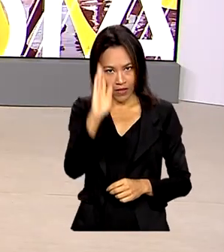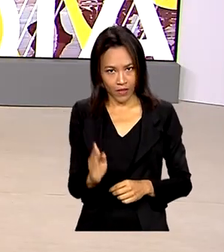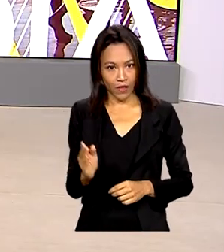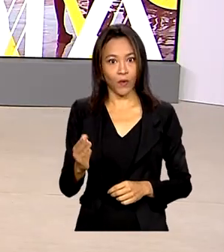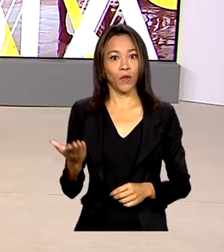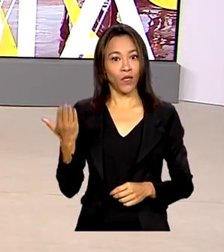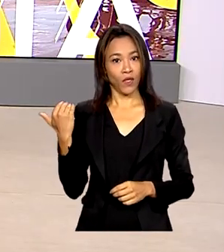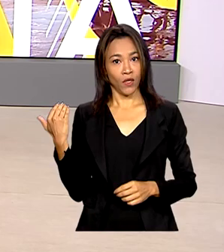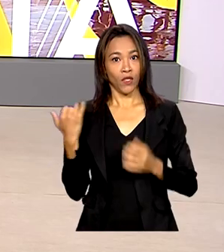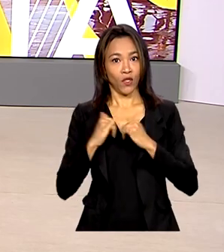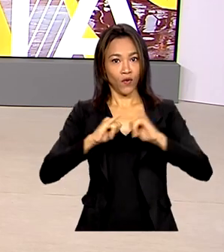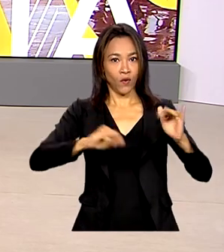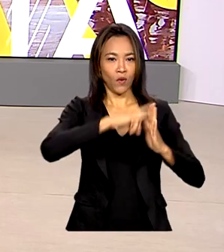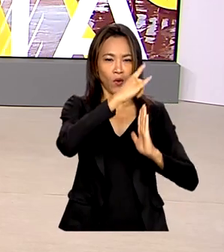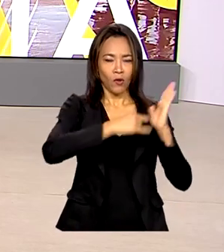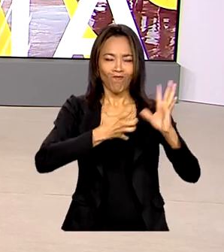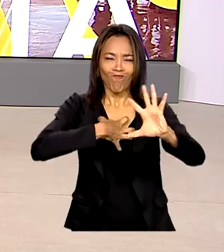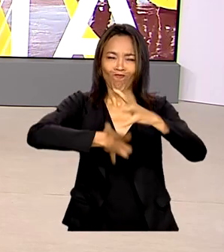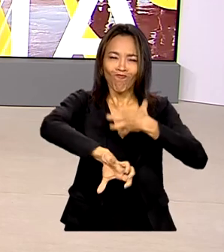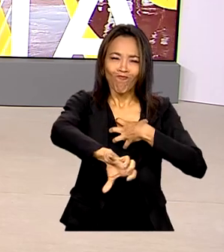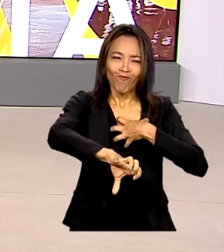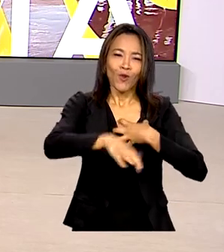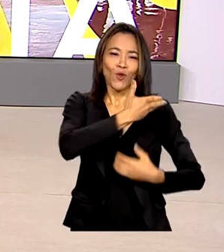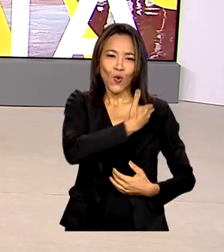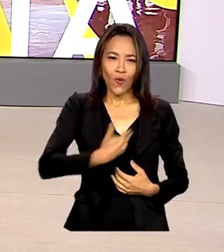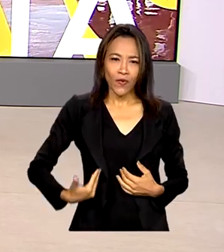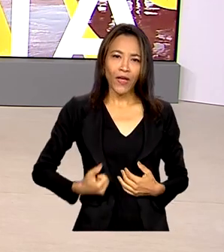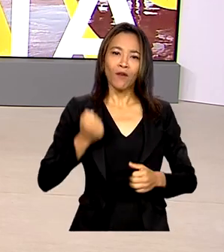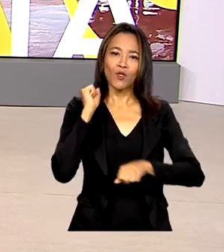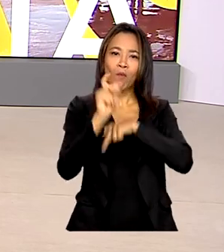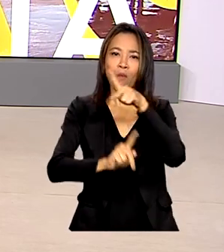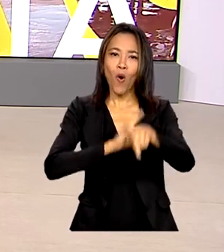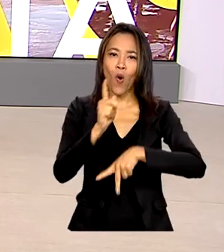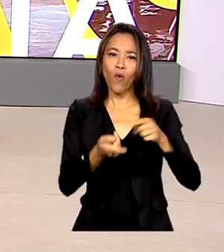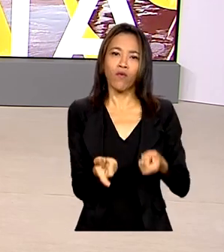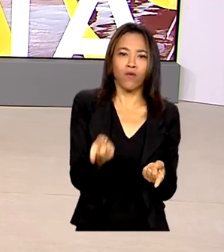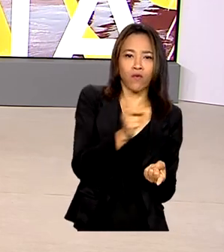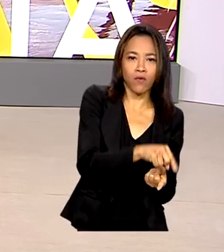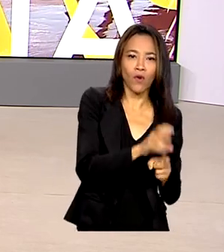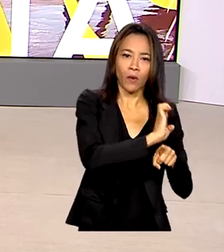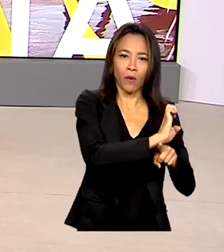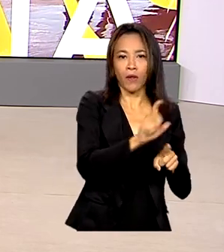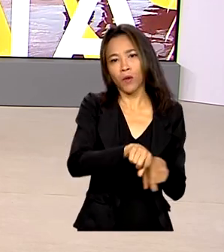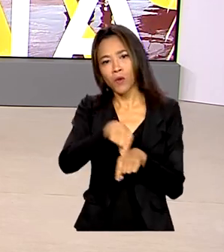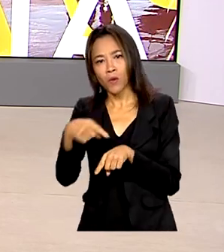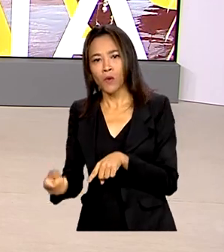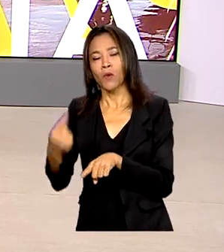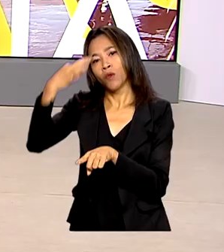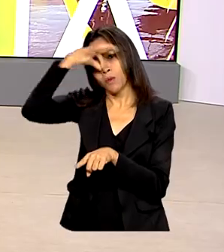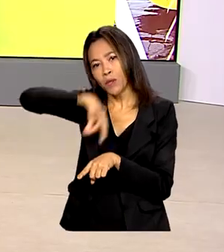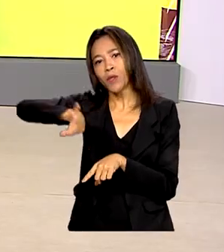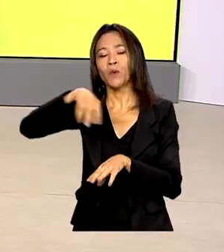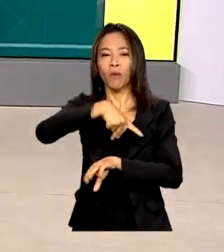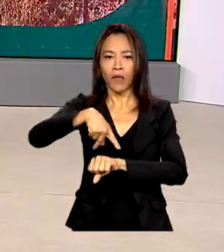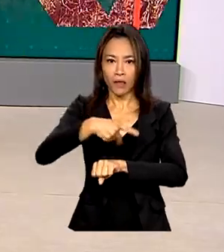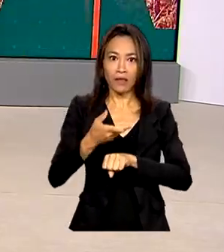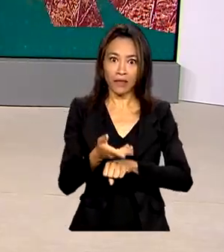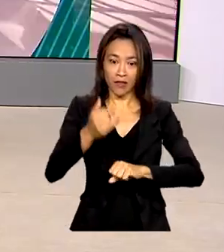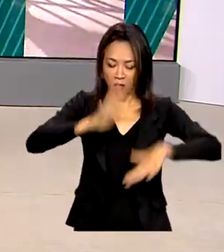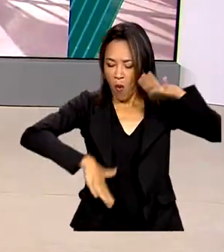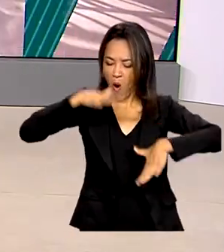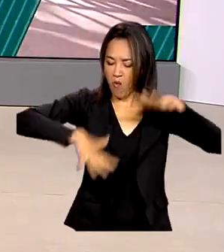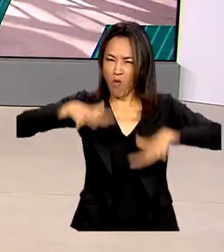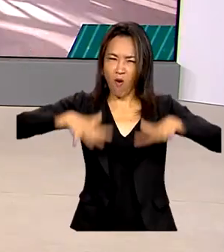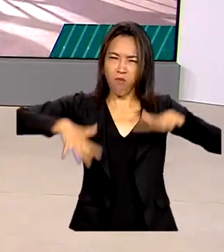expressando solidariedade aos governos e aos povos do Equador e Peru em razão do terremoto que atingiu a região neste